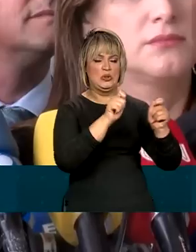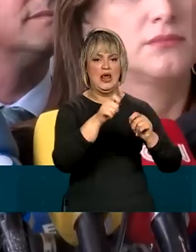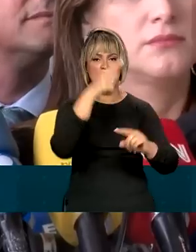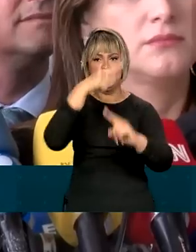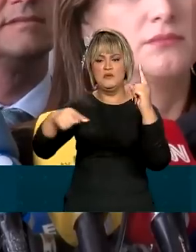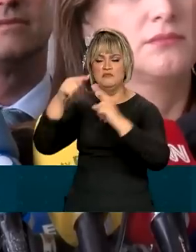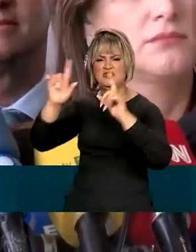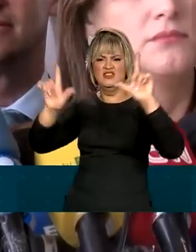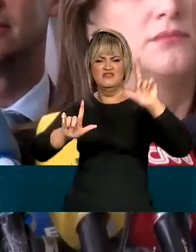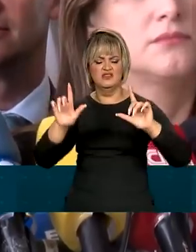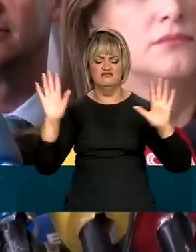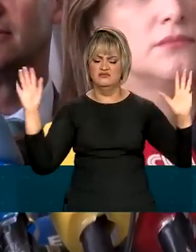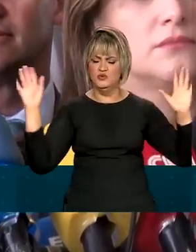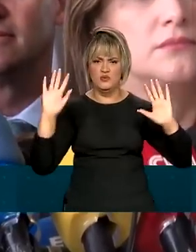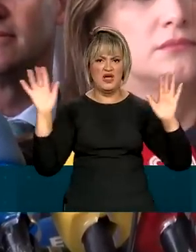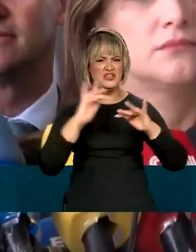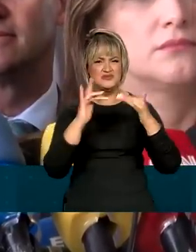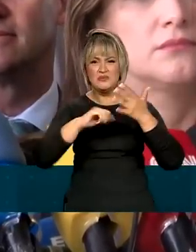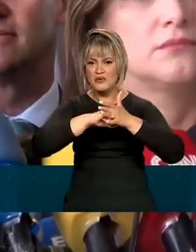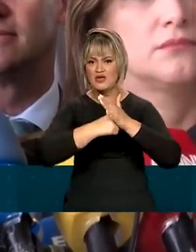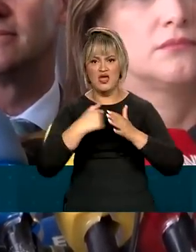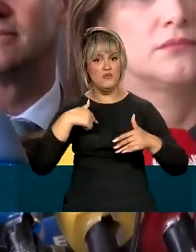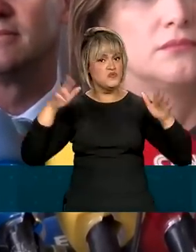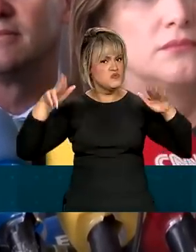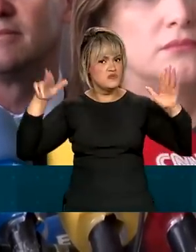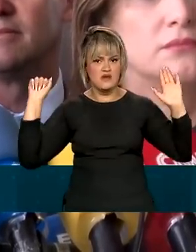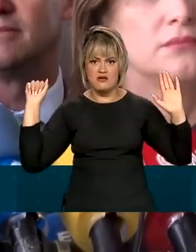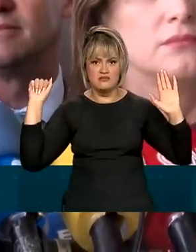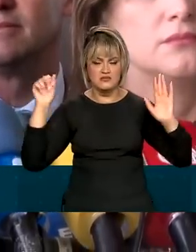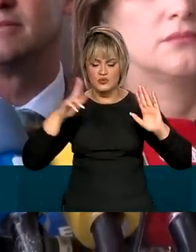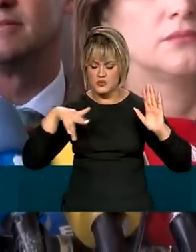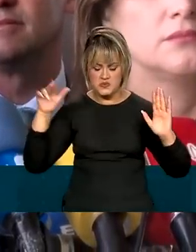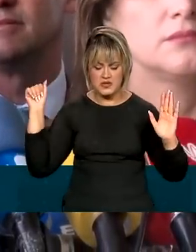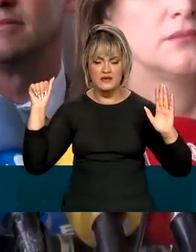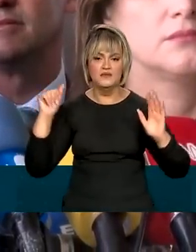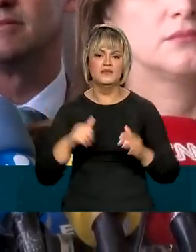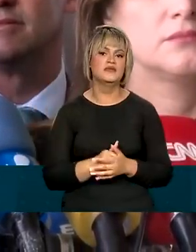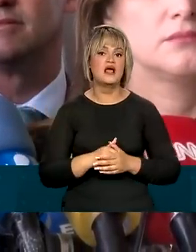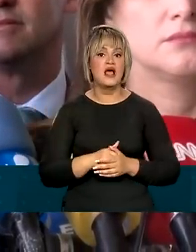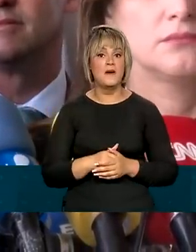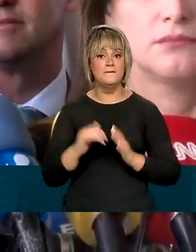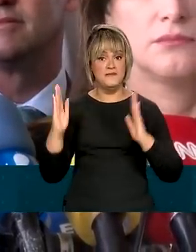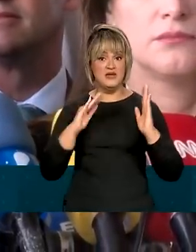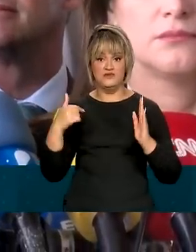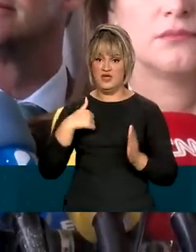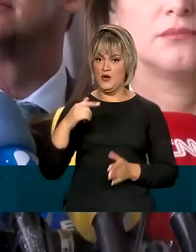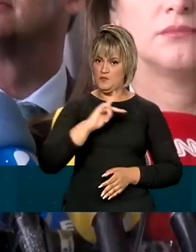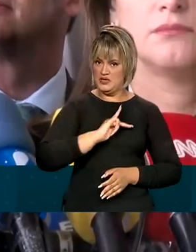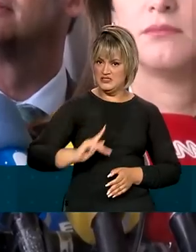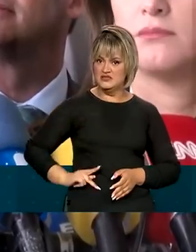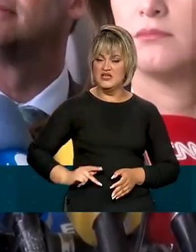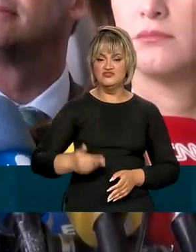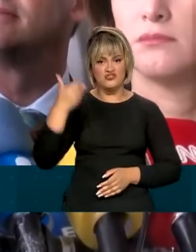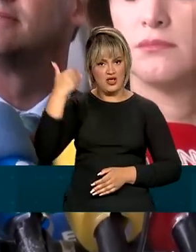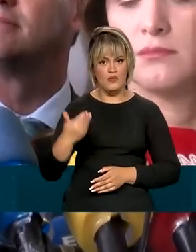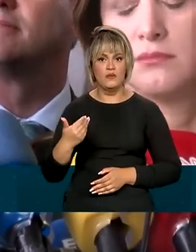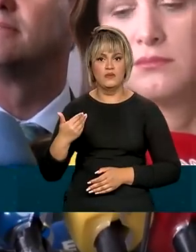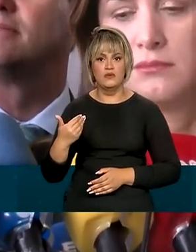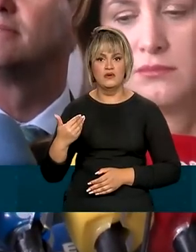censurar a mídia e as redes sociais. Enquanto presidente da República e cidadão,